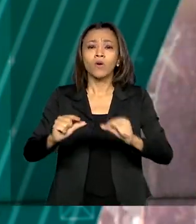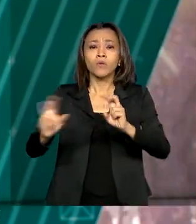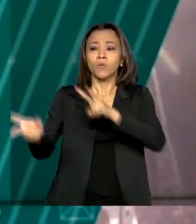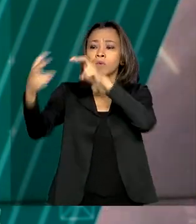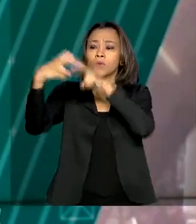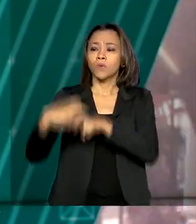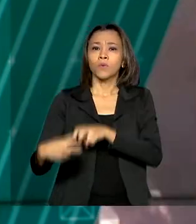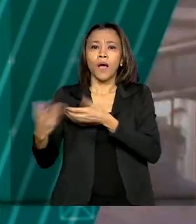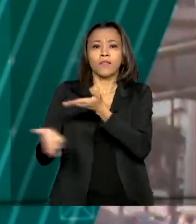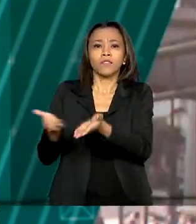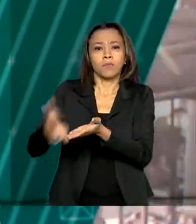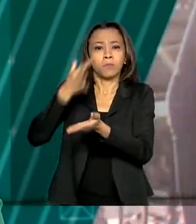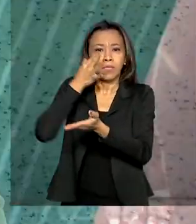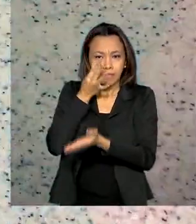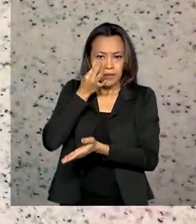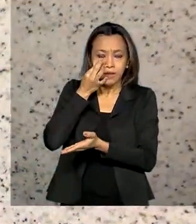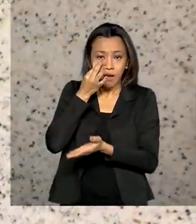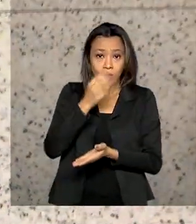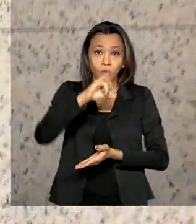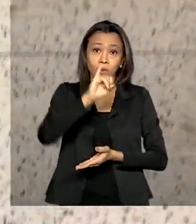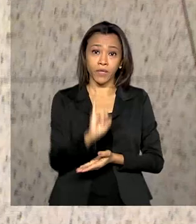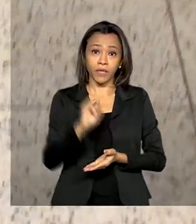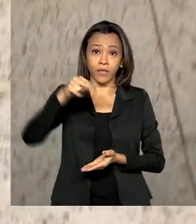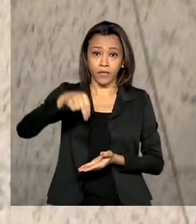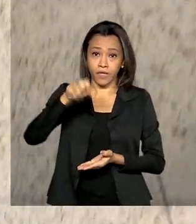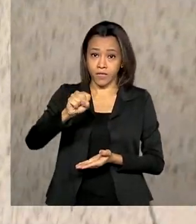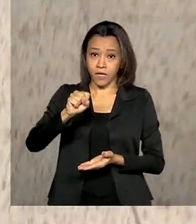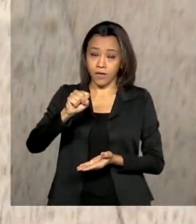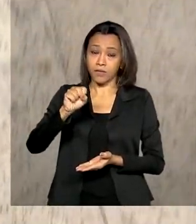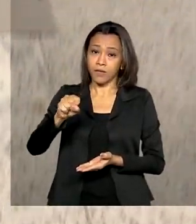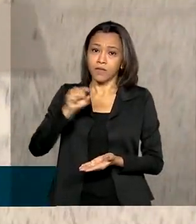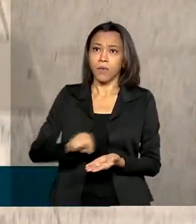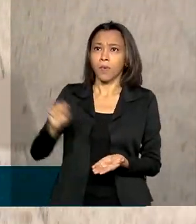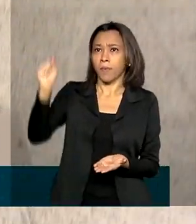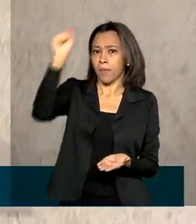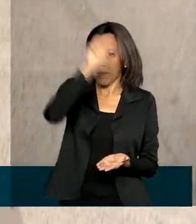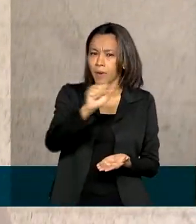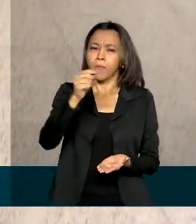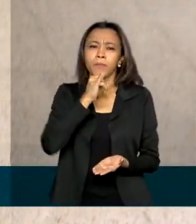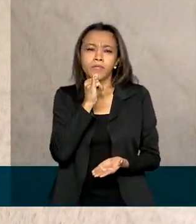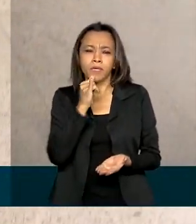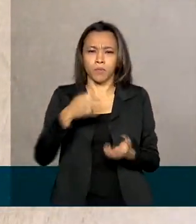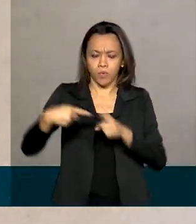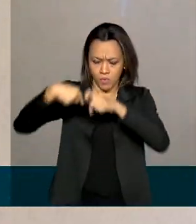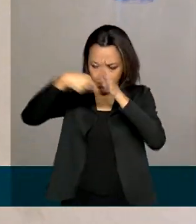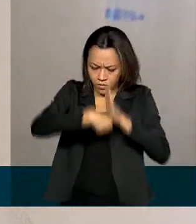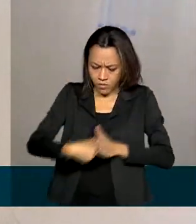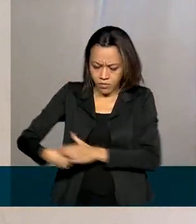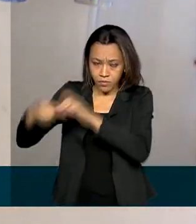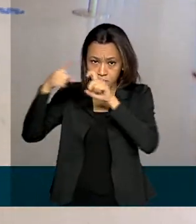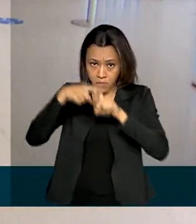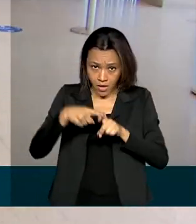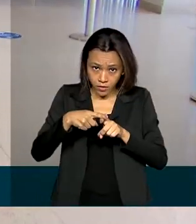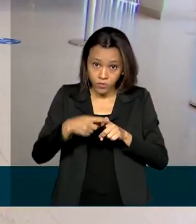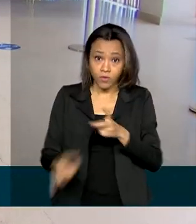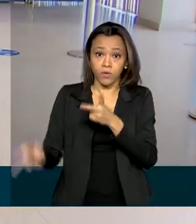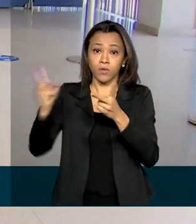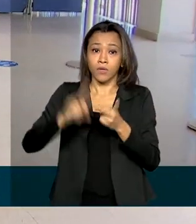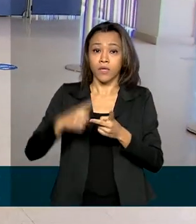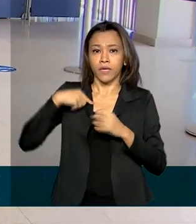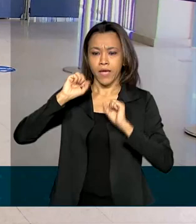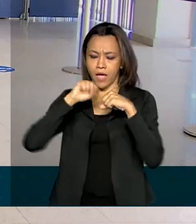agências do INSS. Inicialmente, estarão disponíveis serviços como perícia médica e reabilitação profissional.